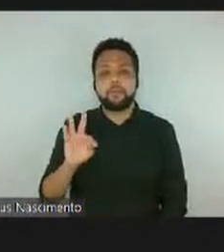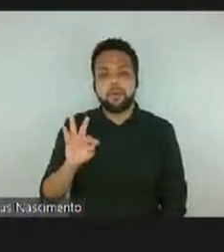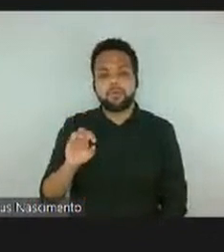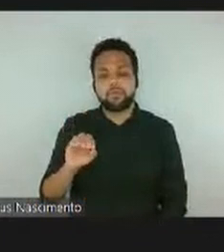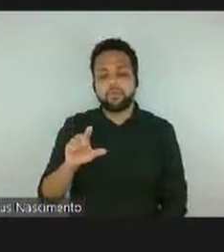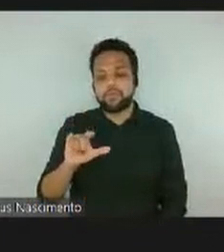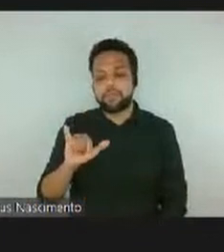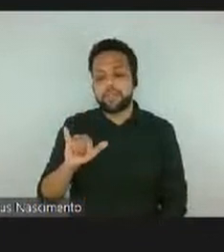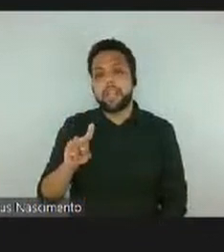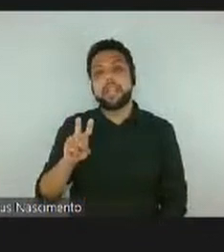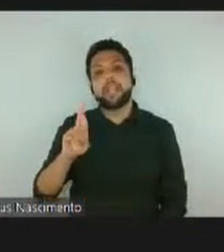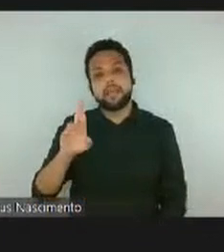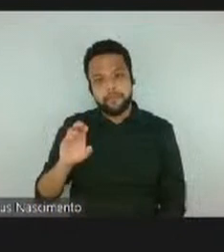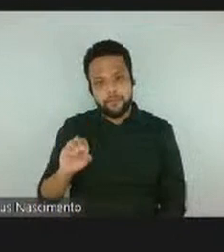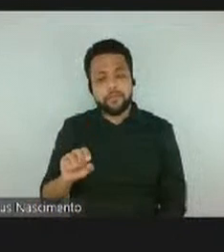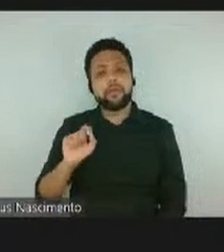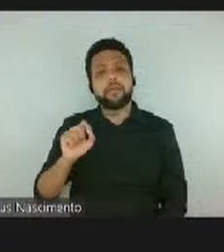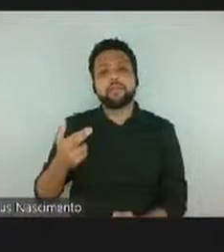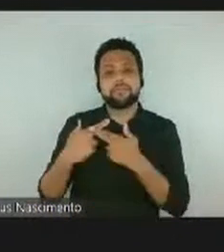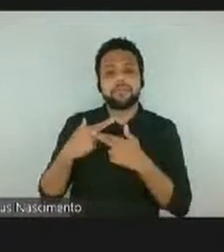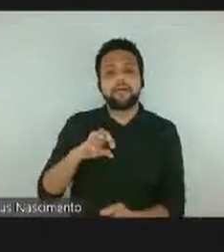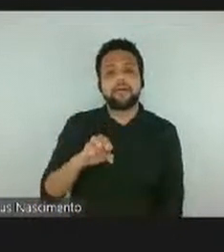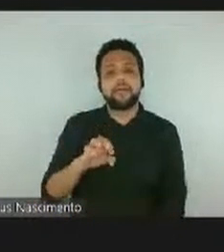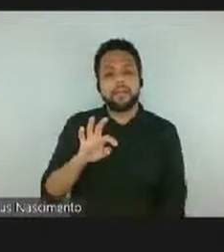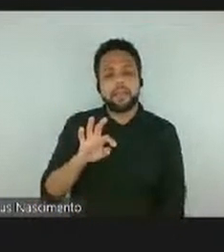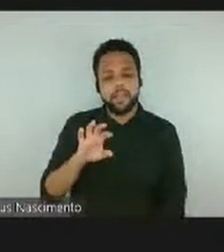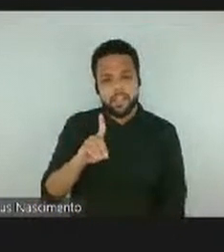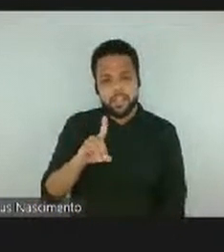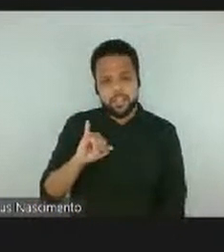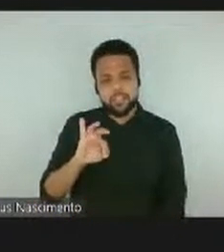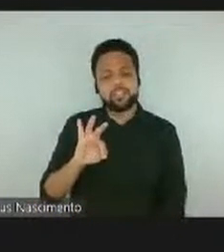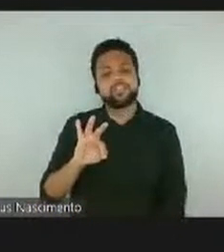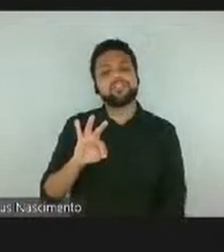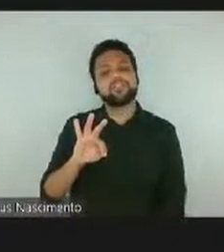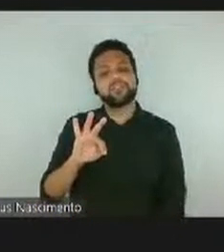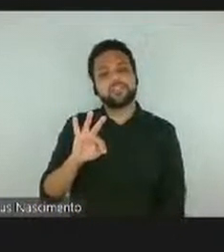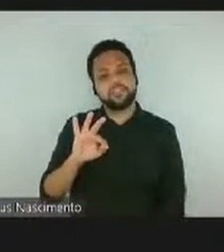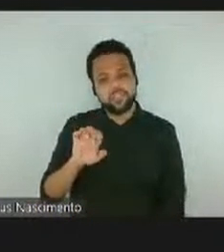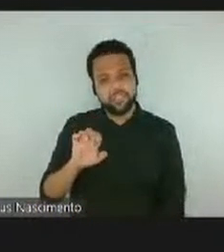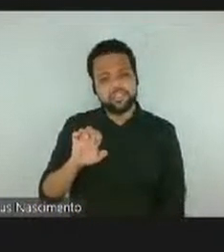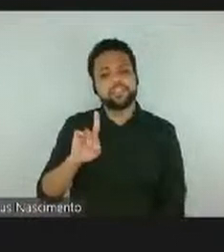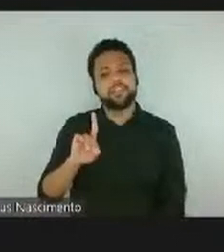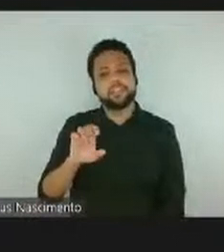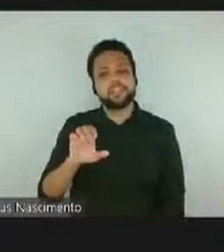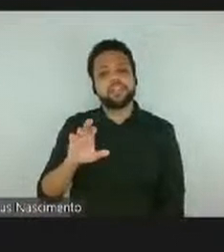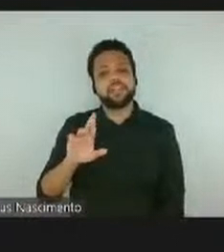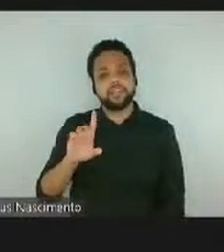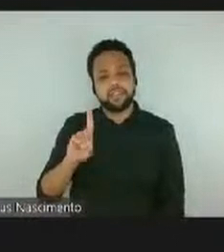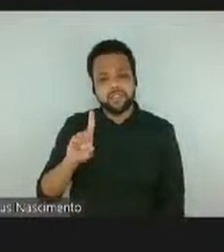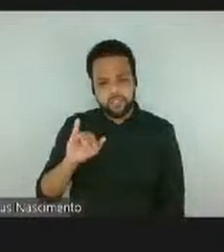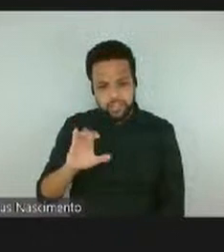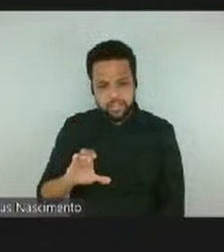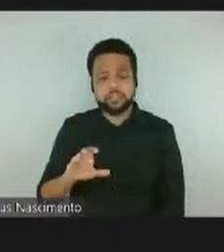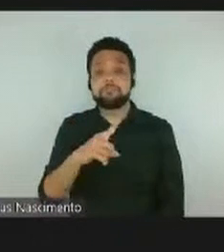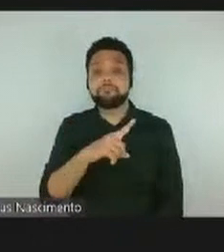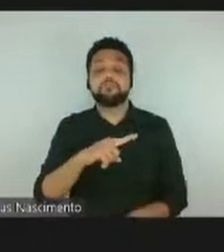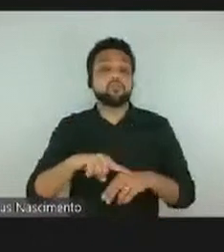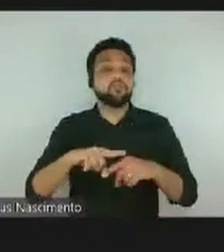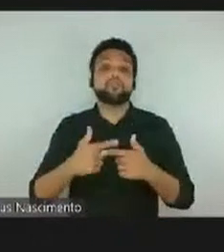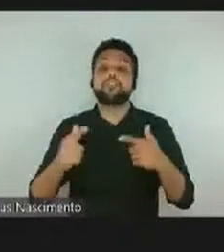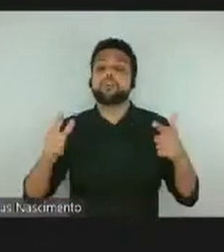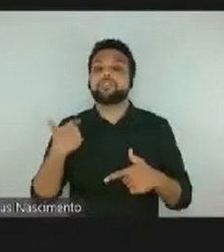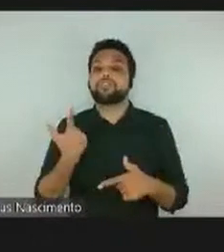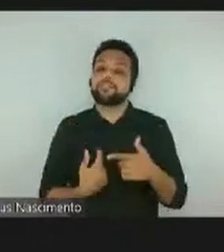que surgiu, deu a sorte dela estar fazendo essa exposição no momento do curso e nós fomos até a Casa de Cultura do